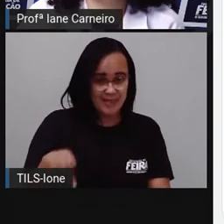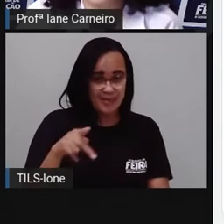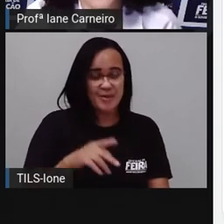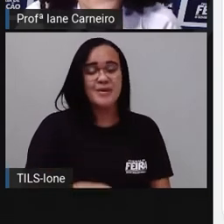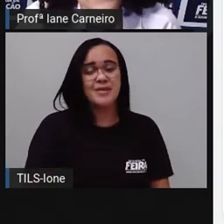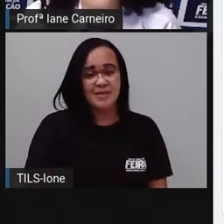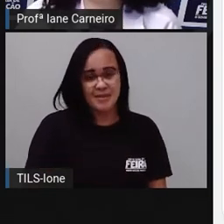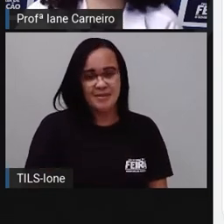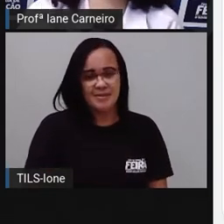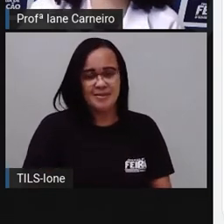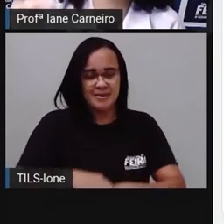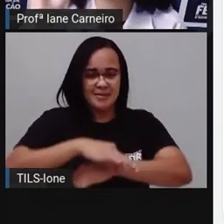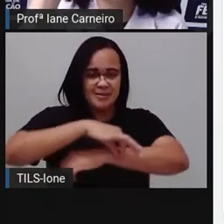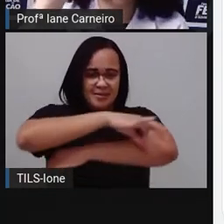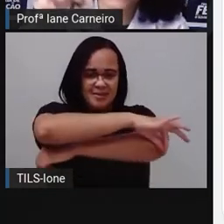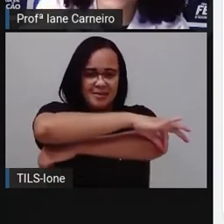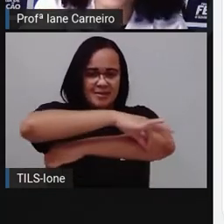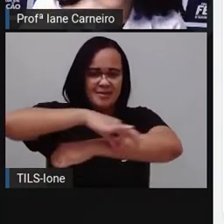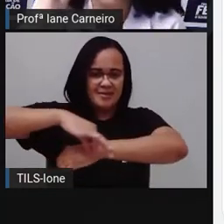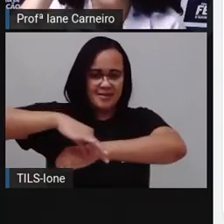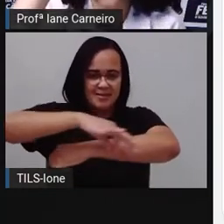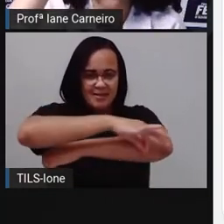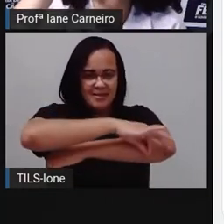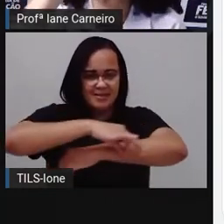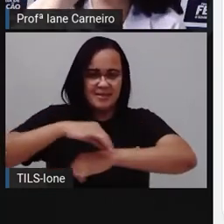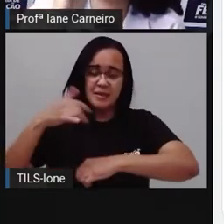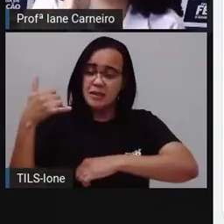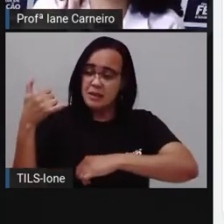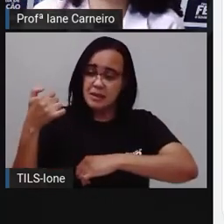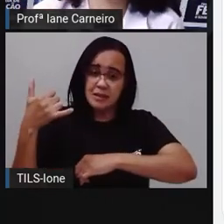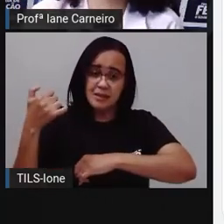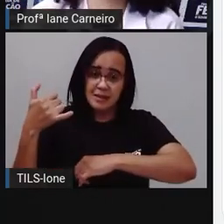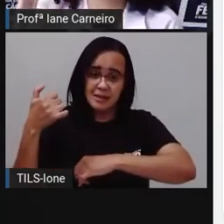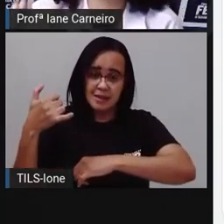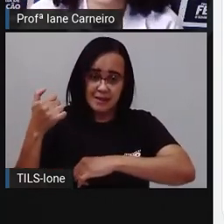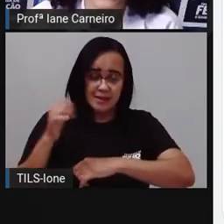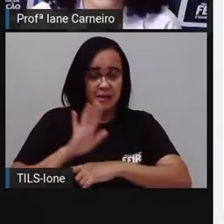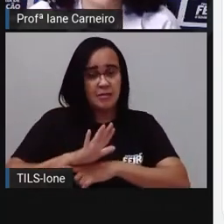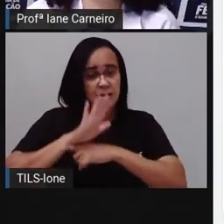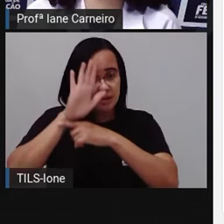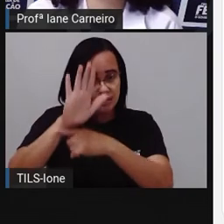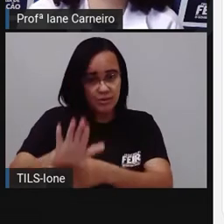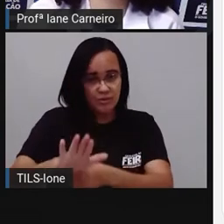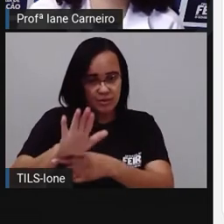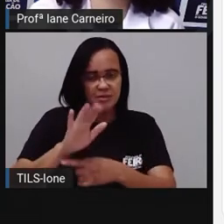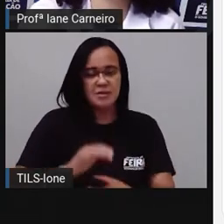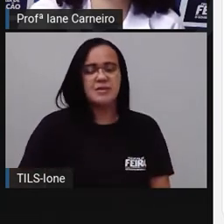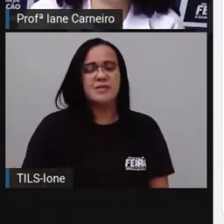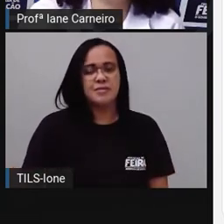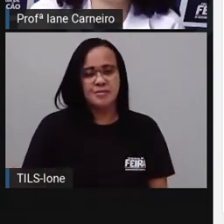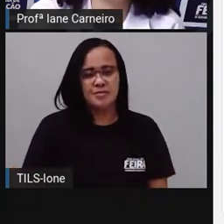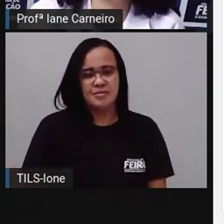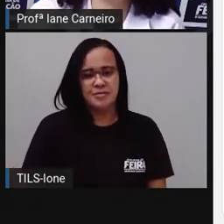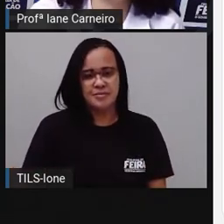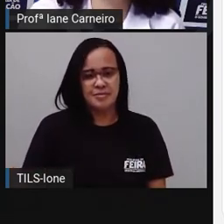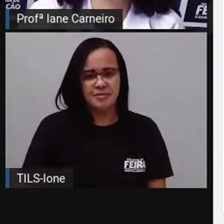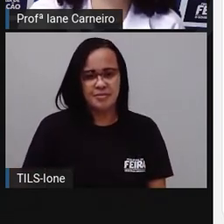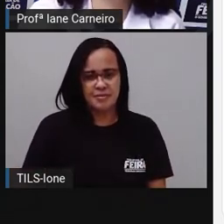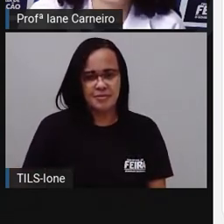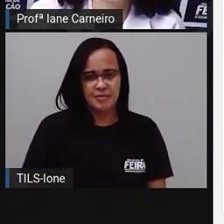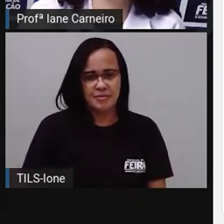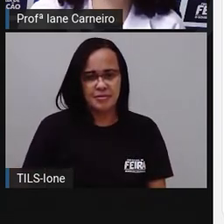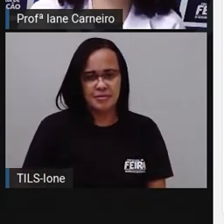precisar de uma régua, né? De uma caneta, alguma coisa que ajude você a fazer uma linha reta. Então, gente vai colocar uma linha